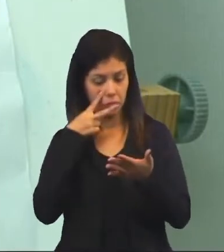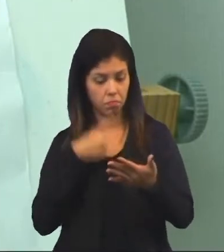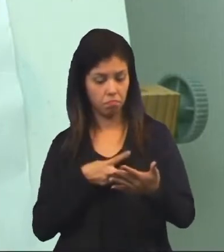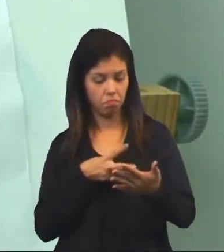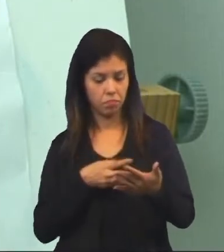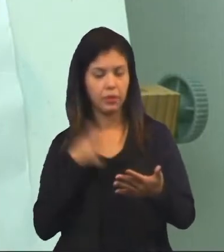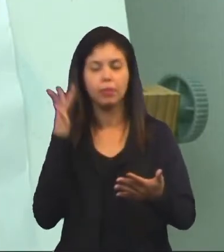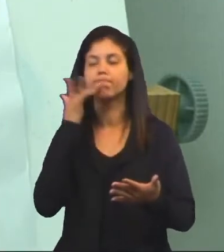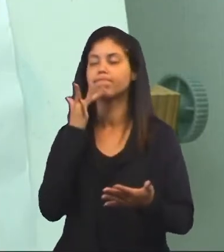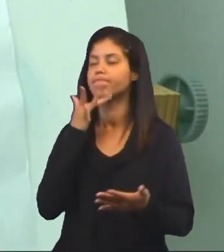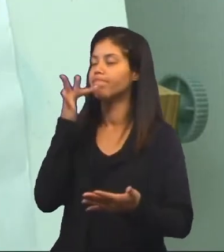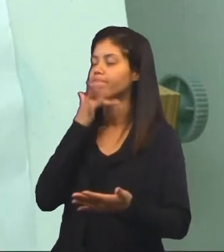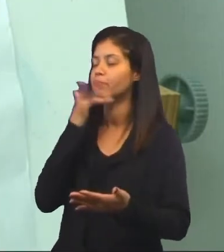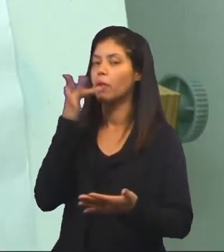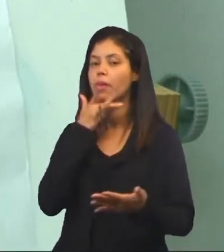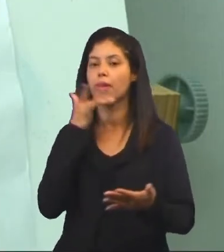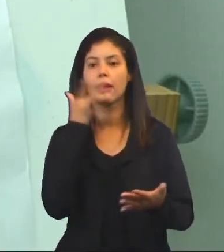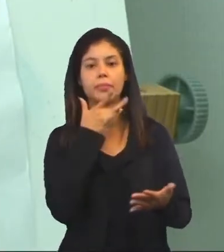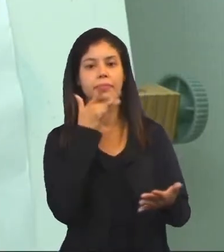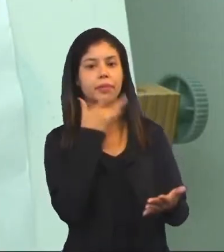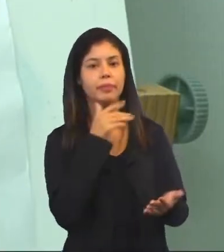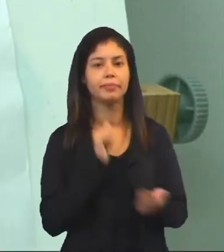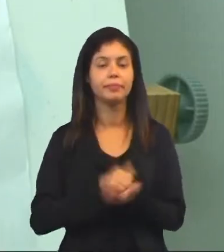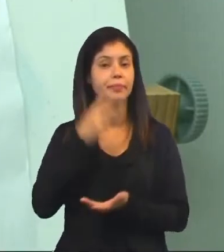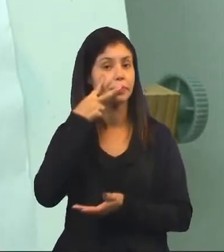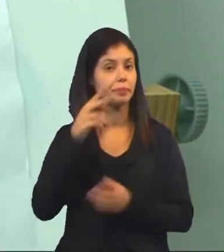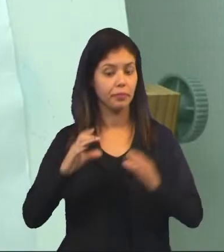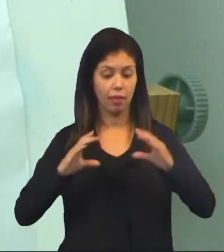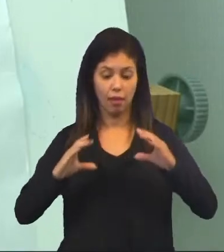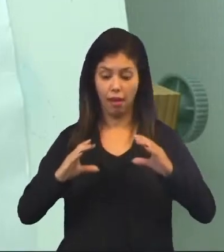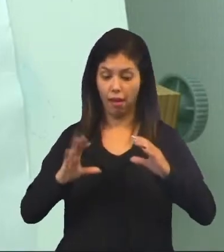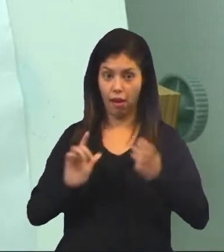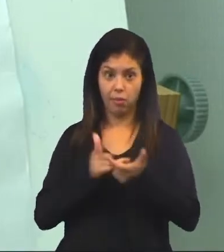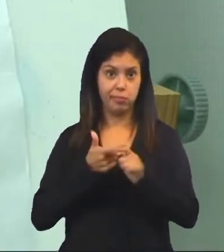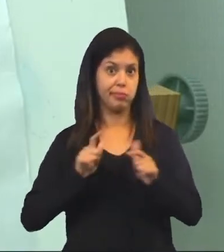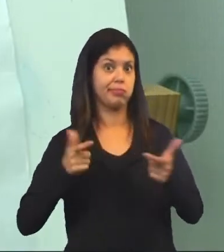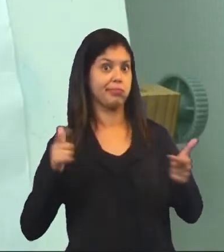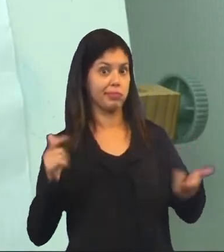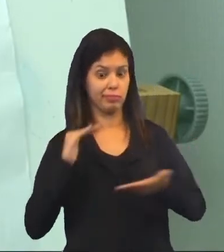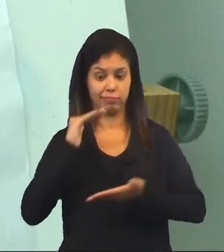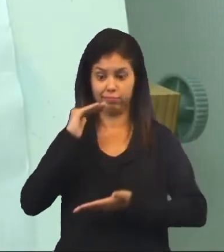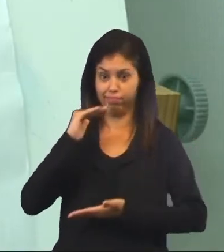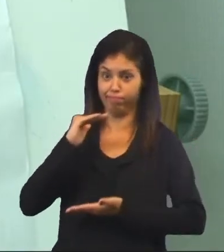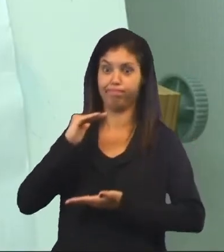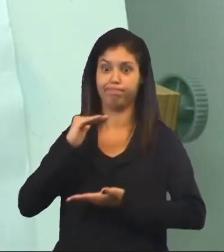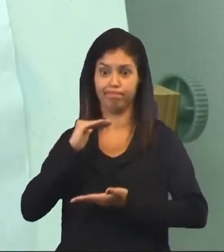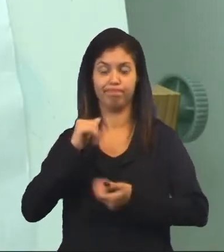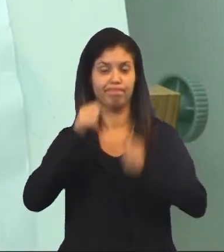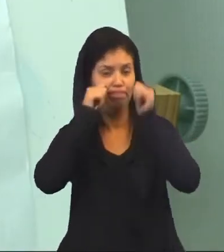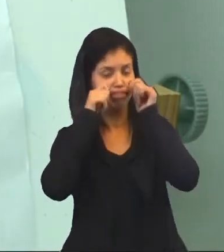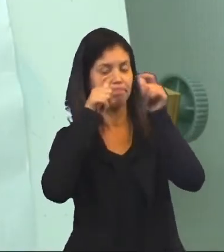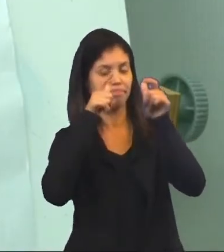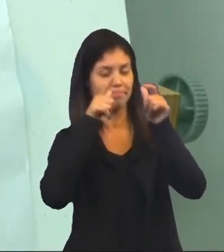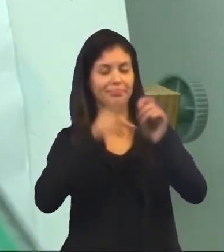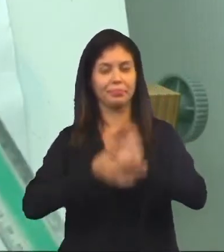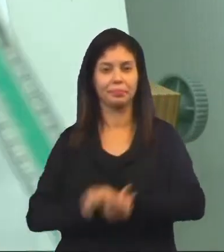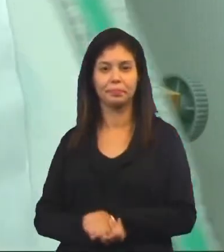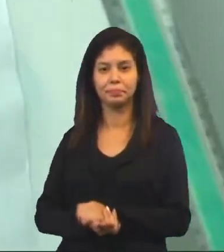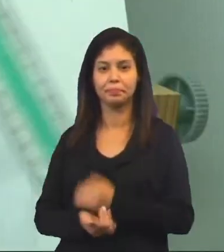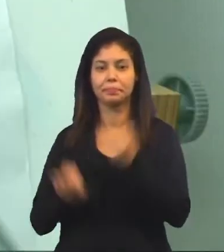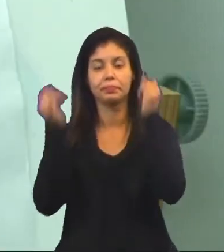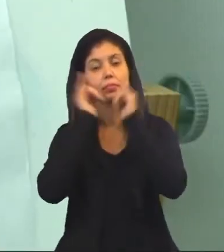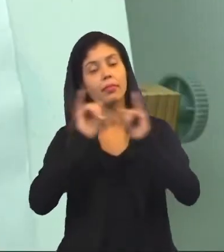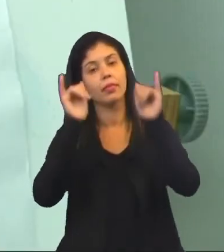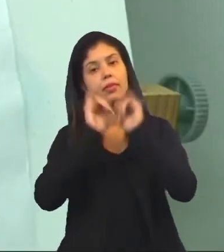Nossa, chega, deu água na boca. Não é de ver um hambúrguer tão grande. Então, chama a atenção. E na